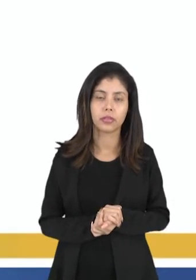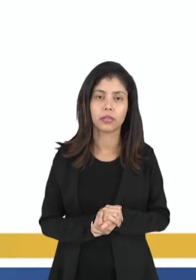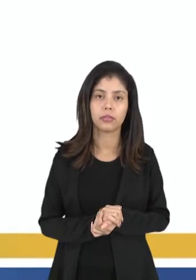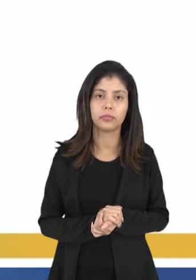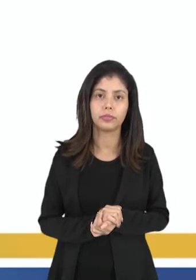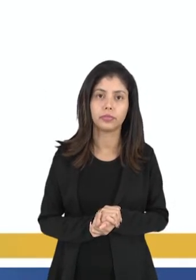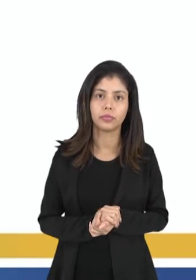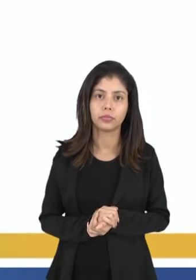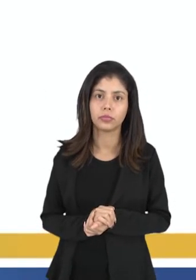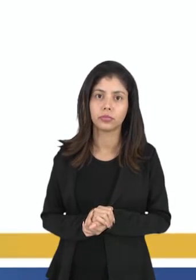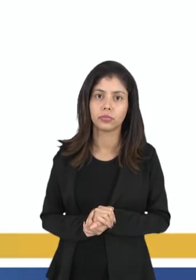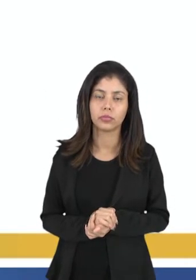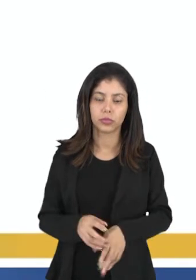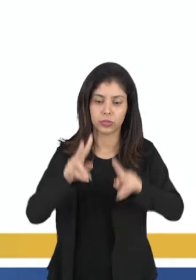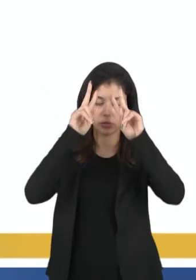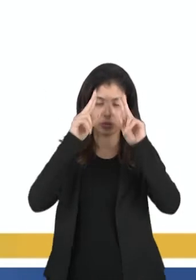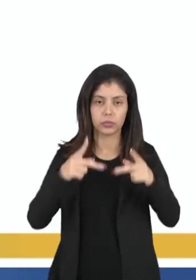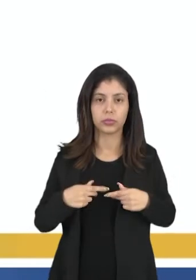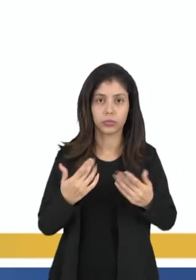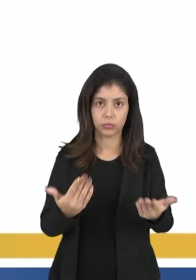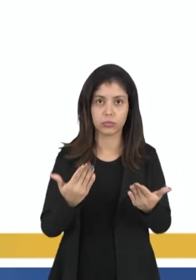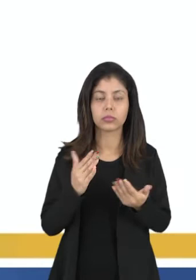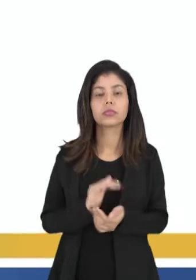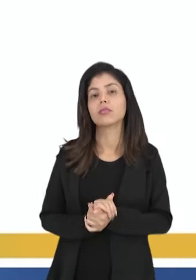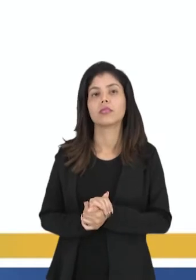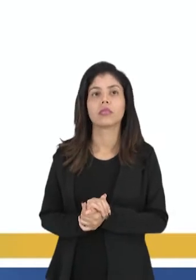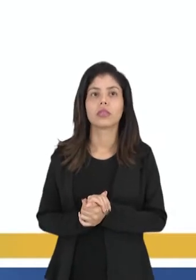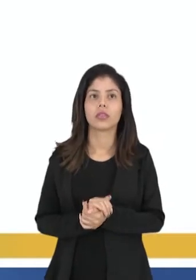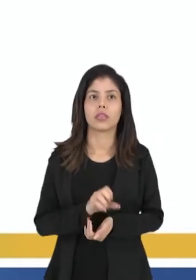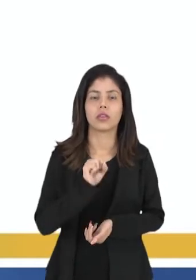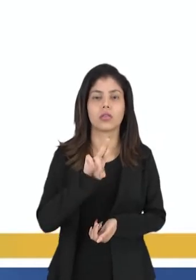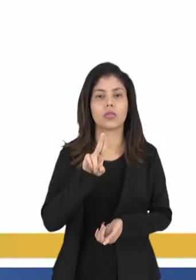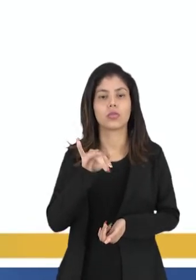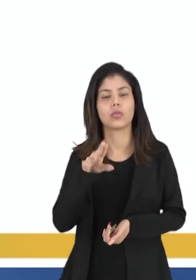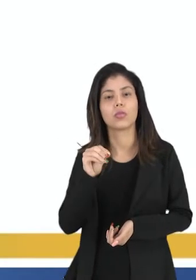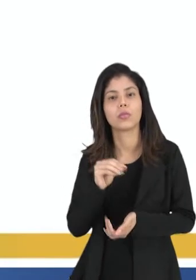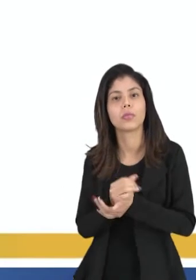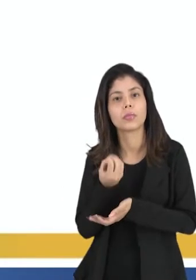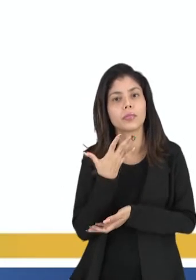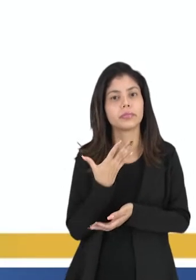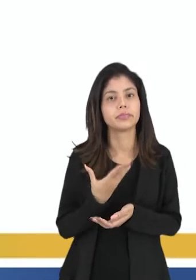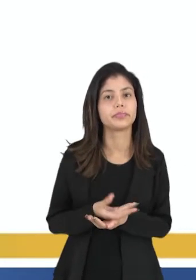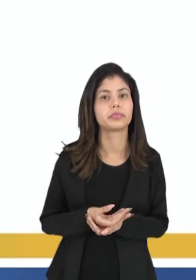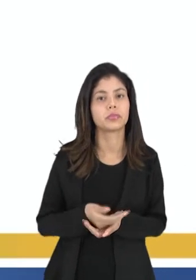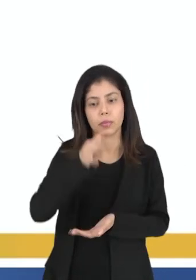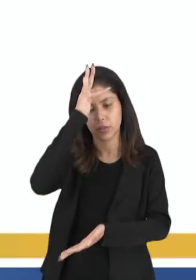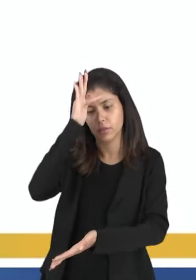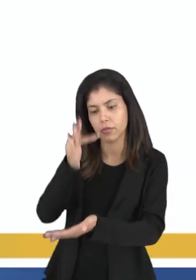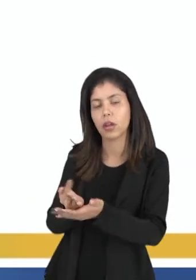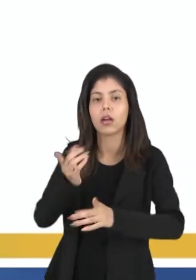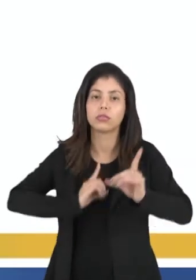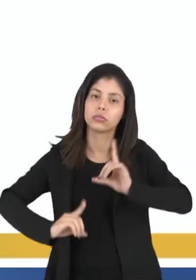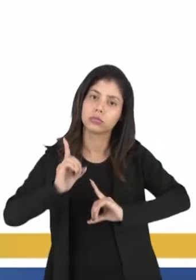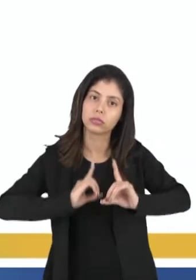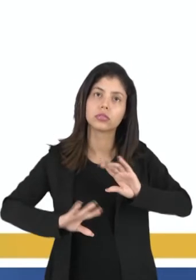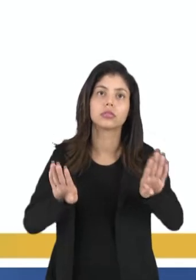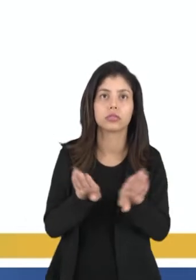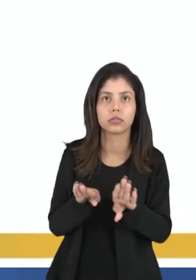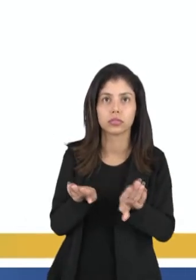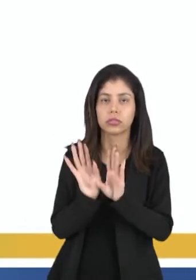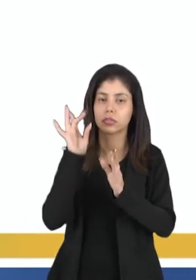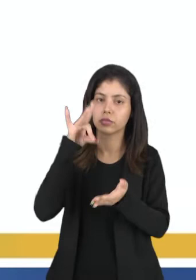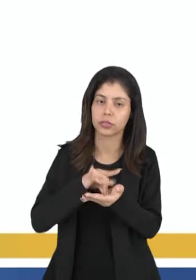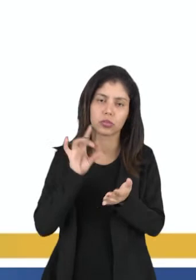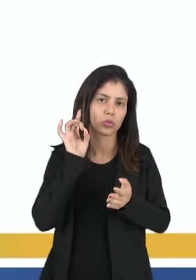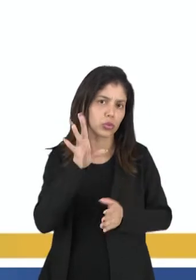o ser humano, assim, dessa forma. O sumo bem é dado pela fé, que os deuses são os portadores da verdade.